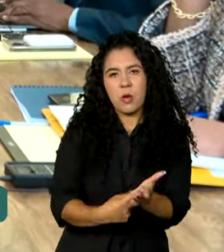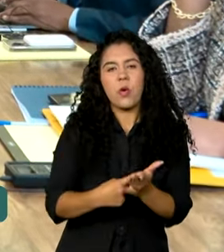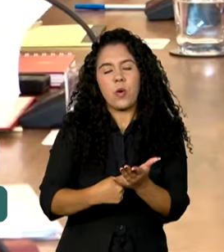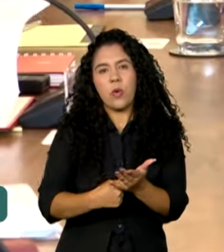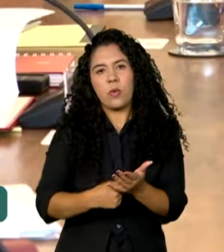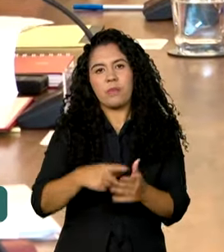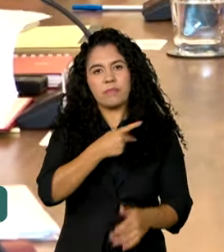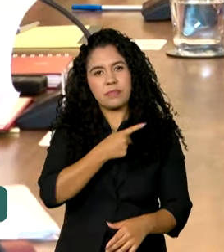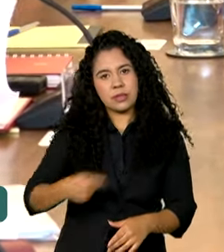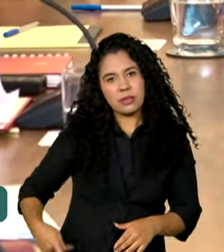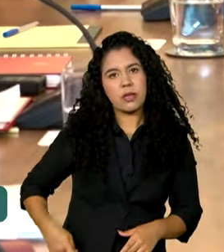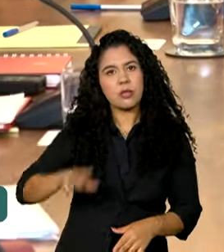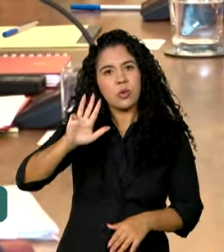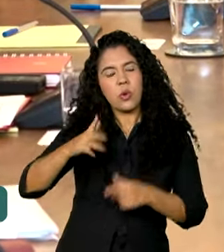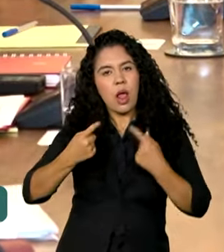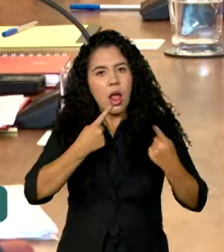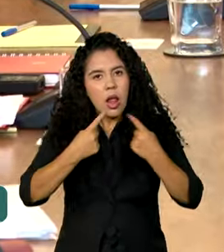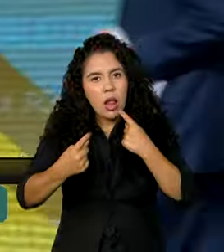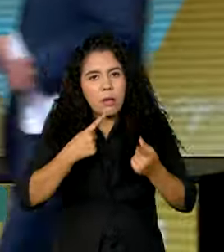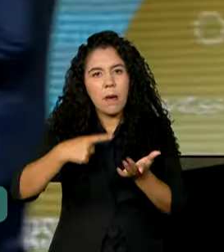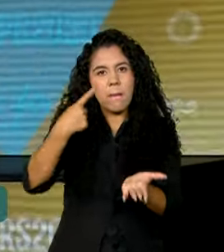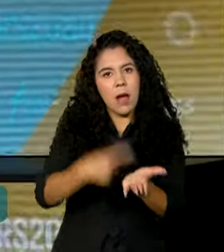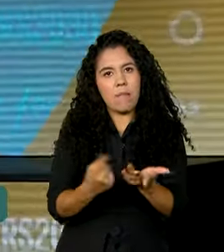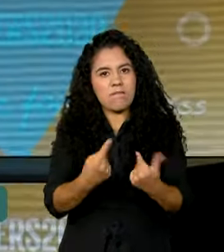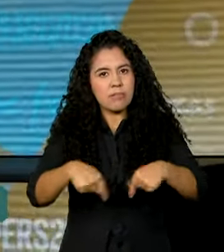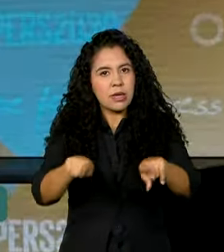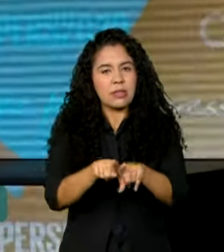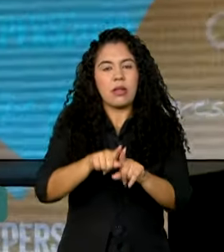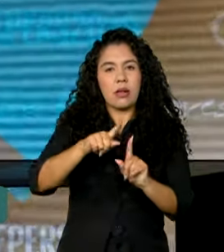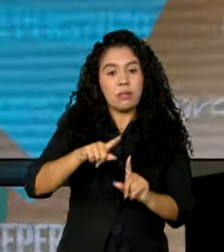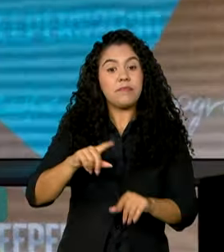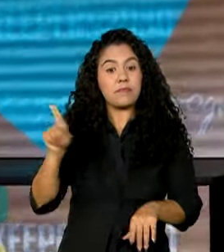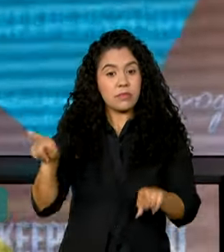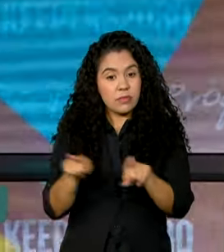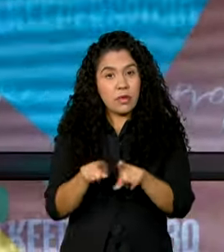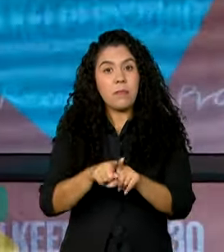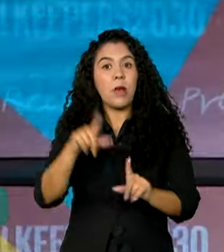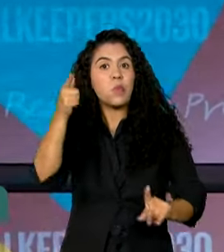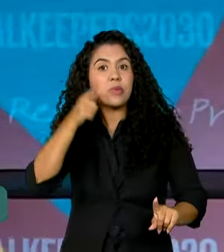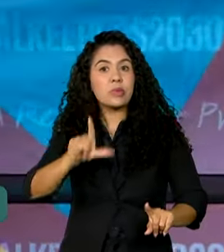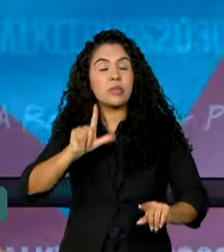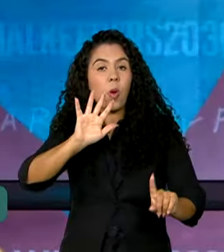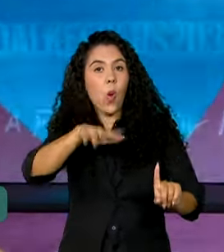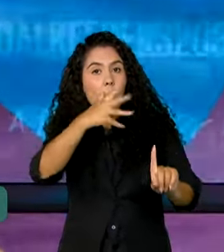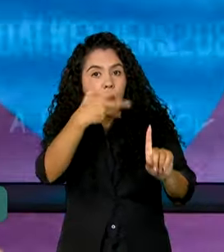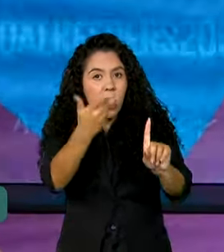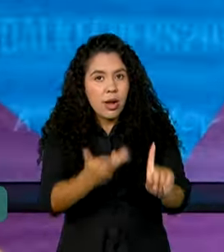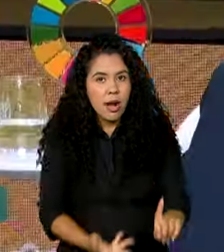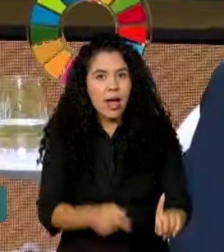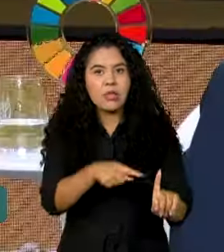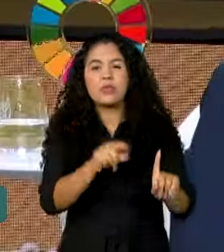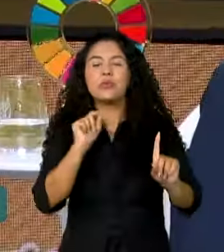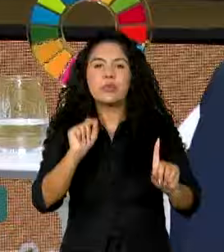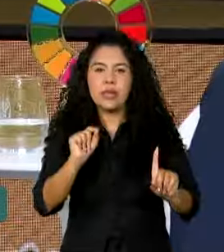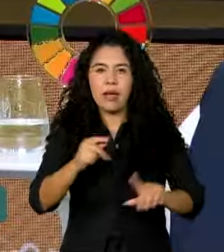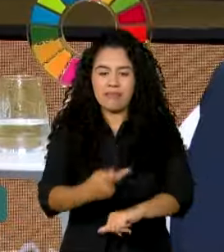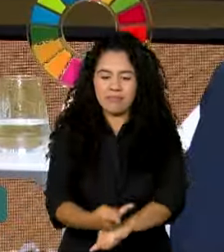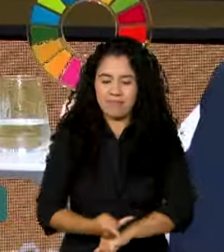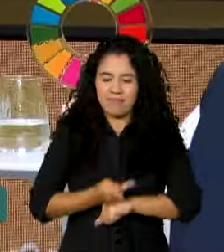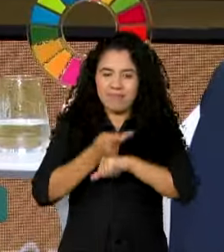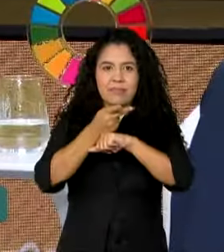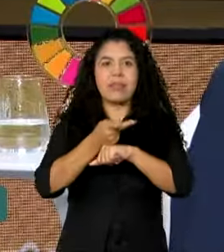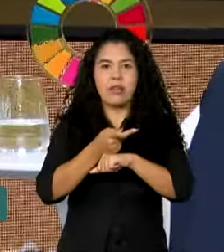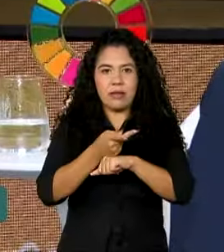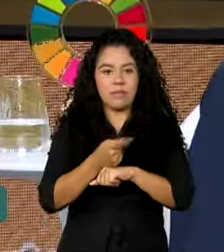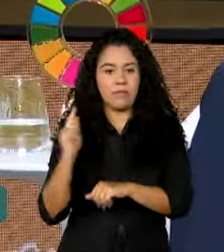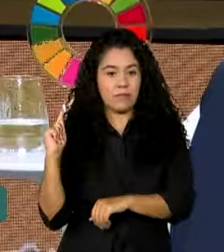externa e parcerias internacionais. Lula foi homenageado por liderar a Aliança Global contra a Fome. Nós conseguimos